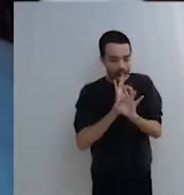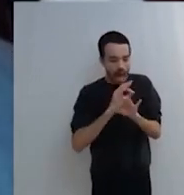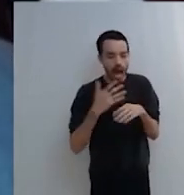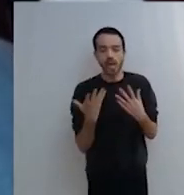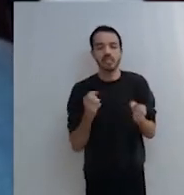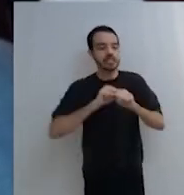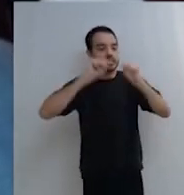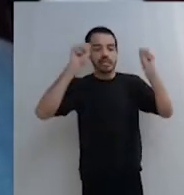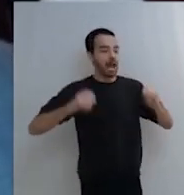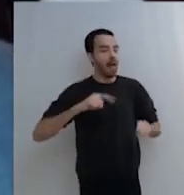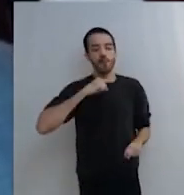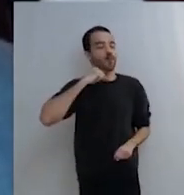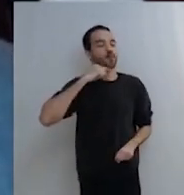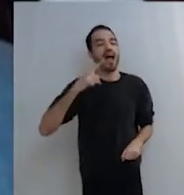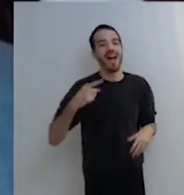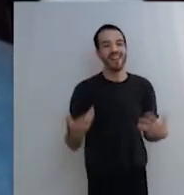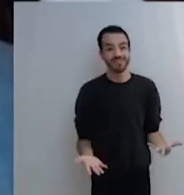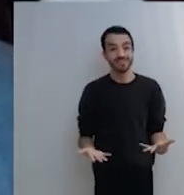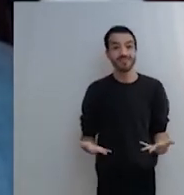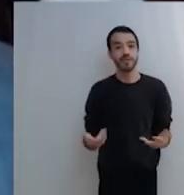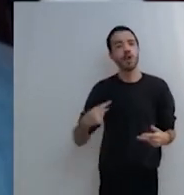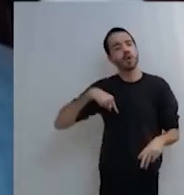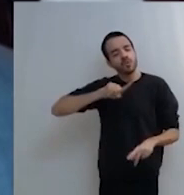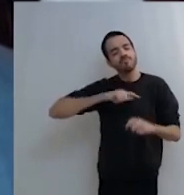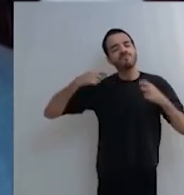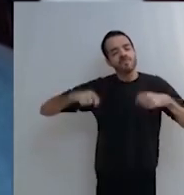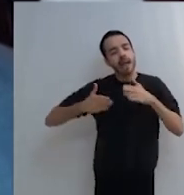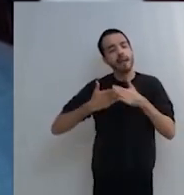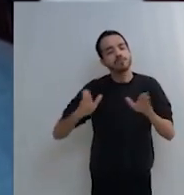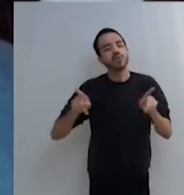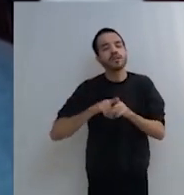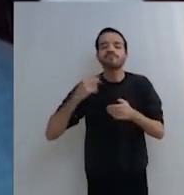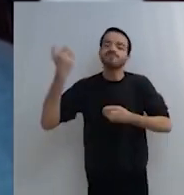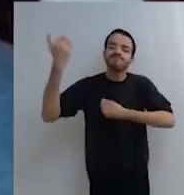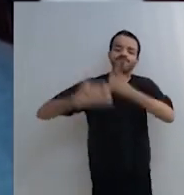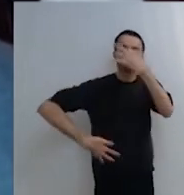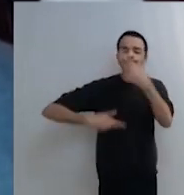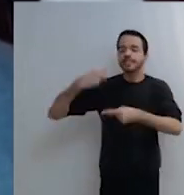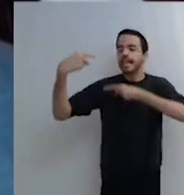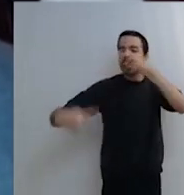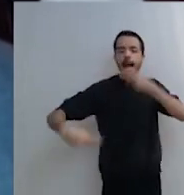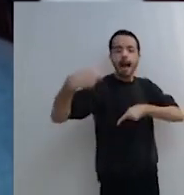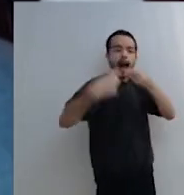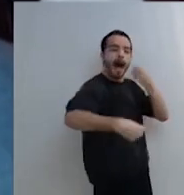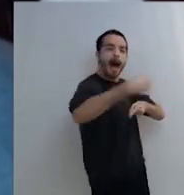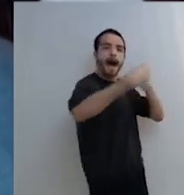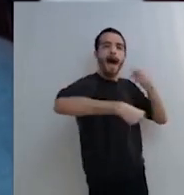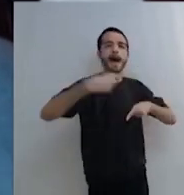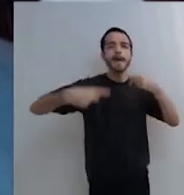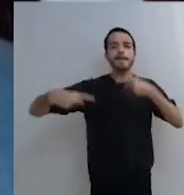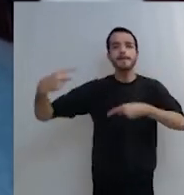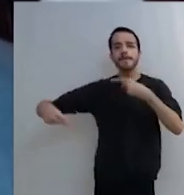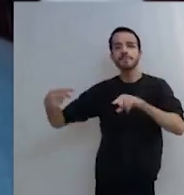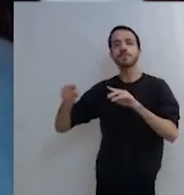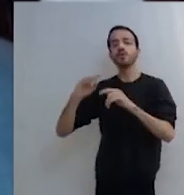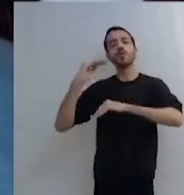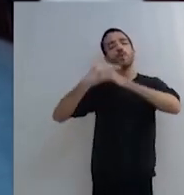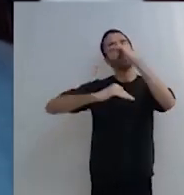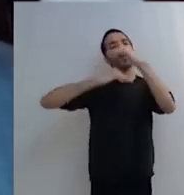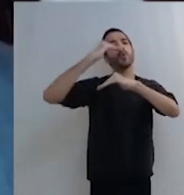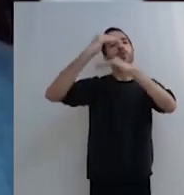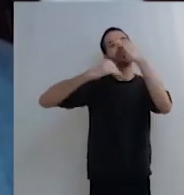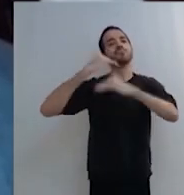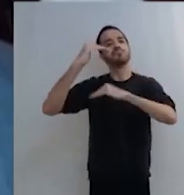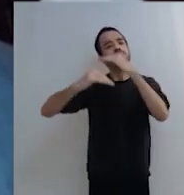que a gente esteja aberto a esse debate, que a gente esteja aberto a evoluir em cada um de nós,